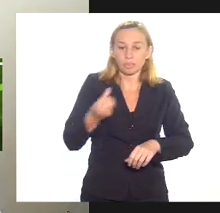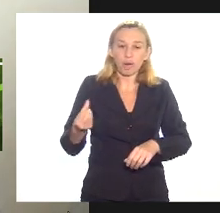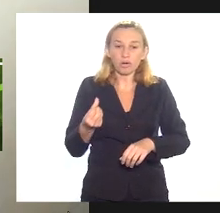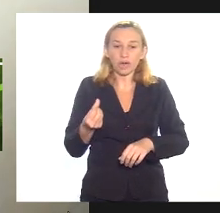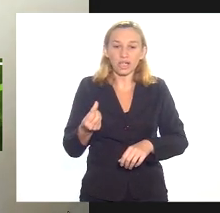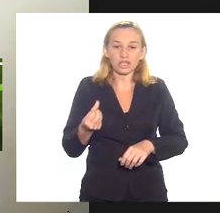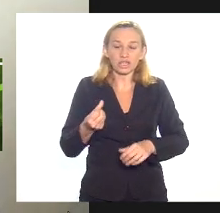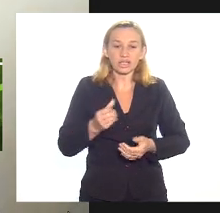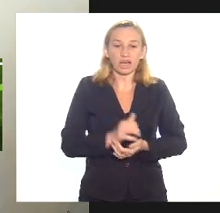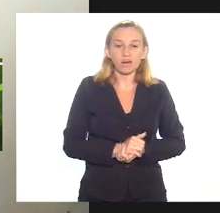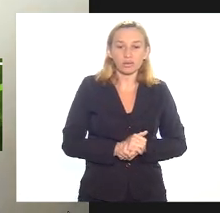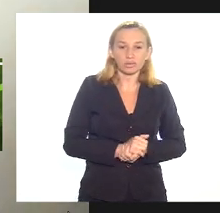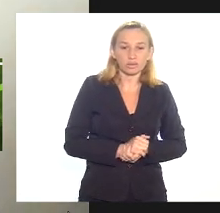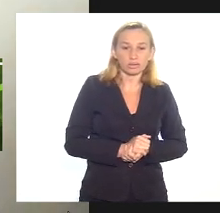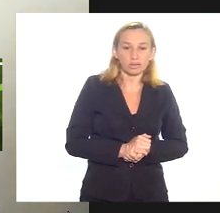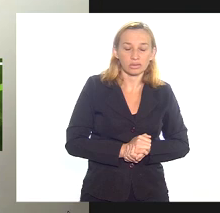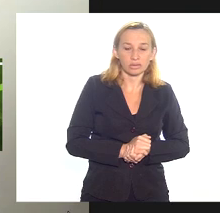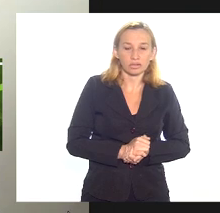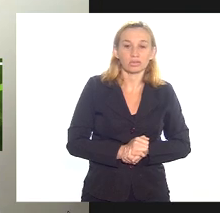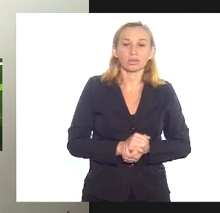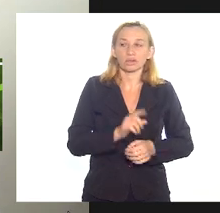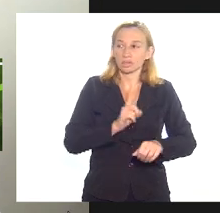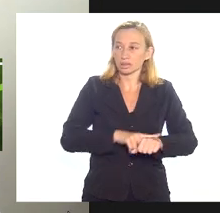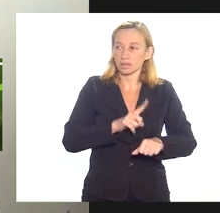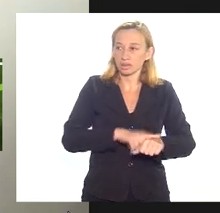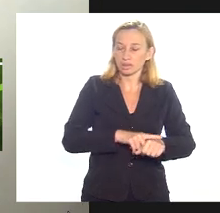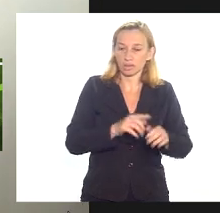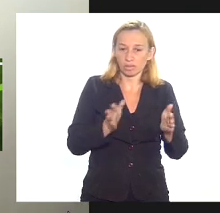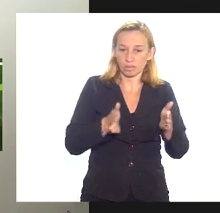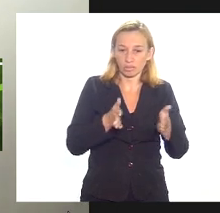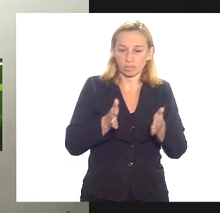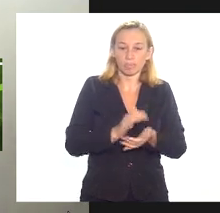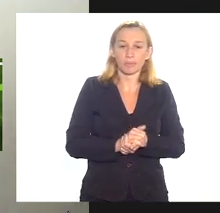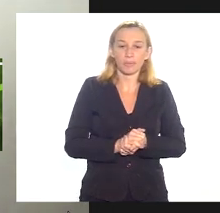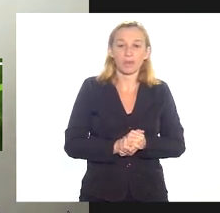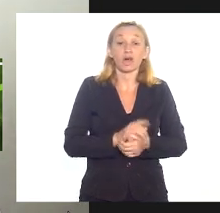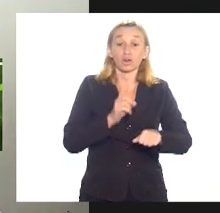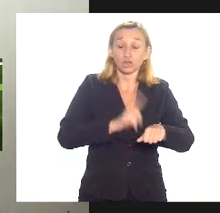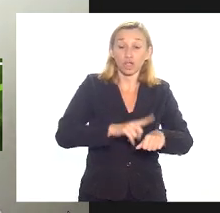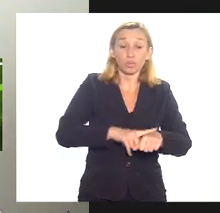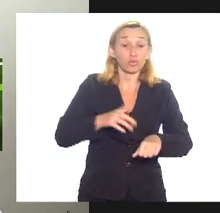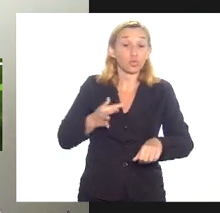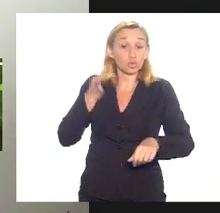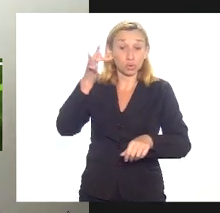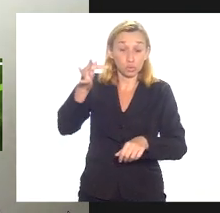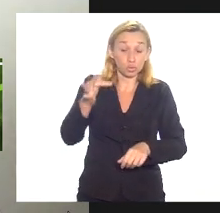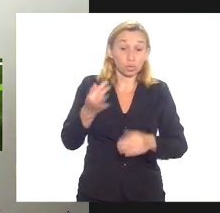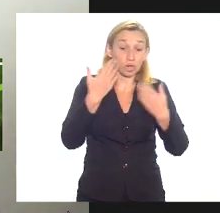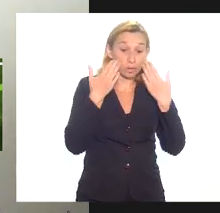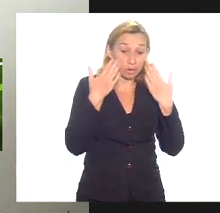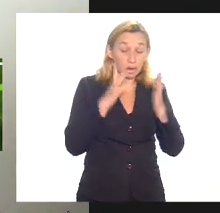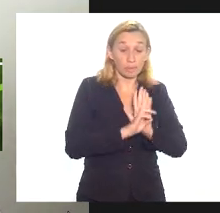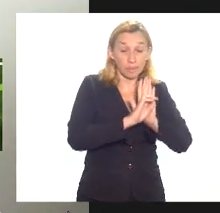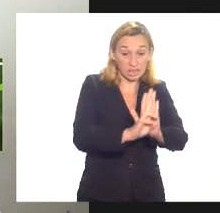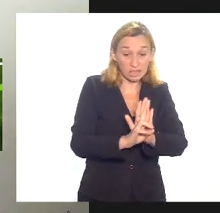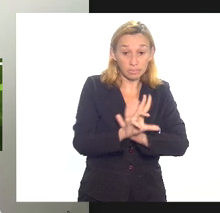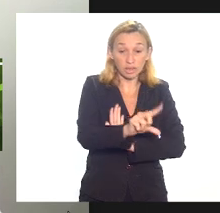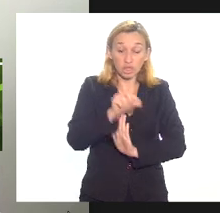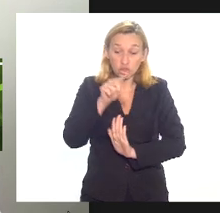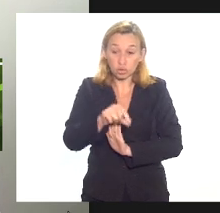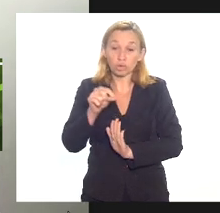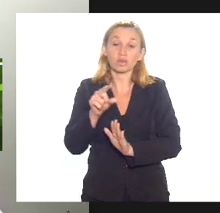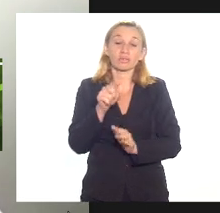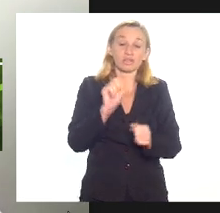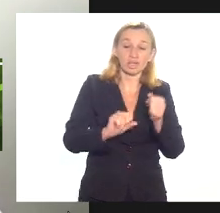prever esse tempo para não só um tempo futuro do que representa as escolhas que faremos